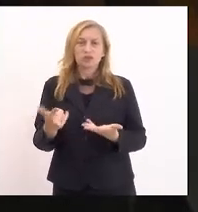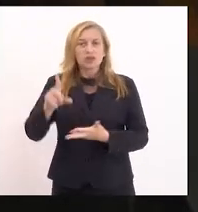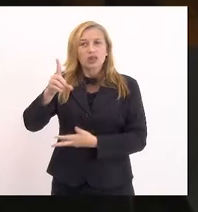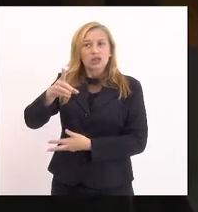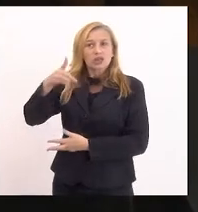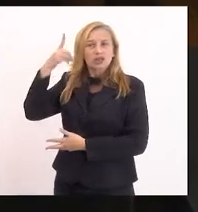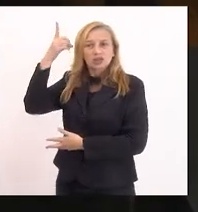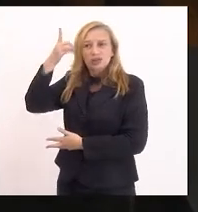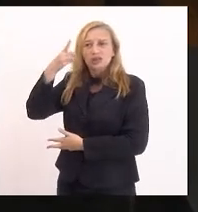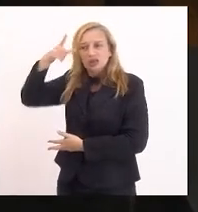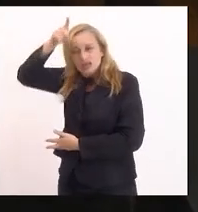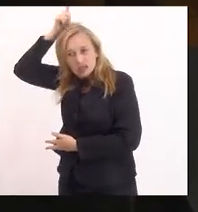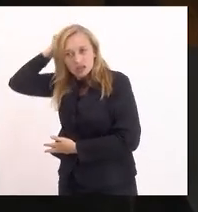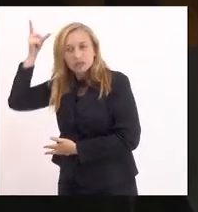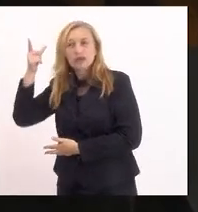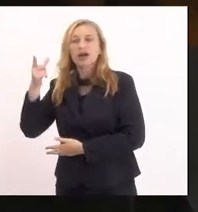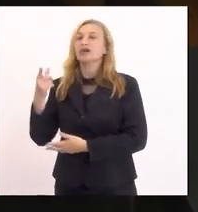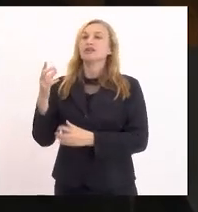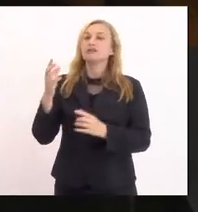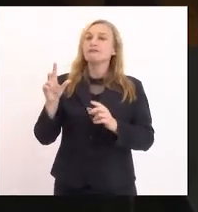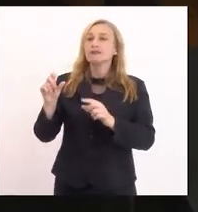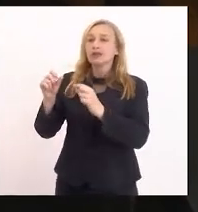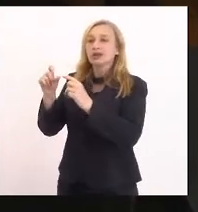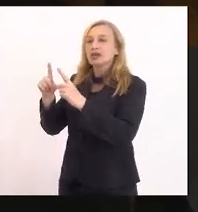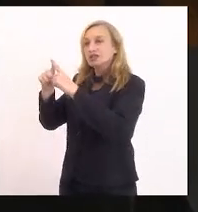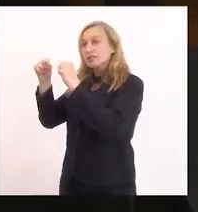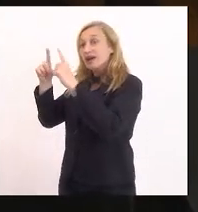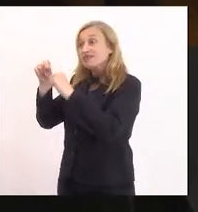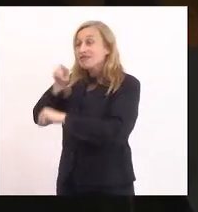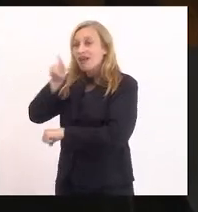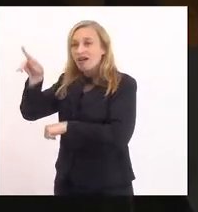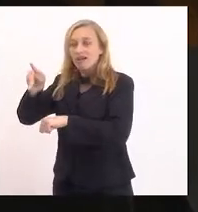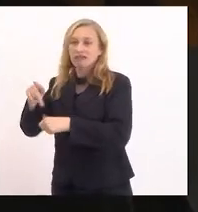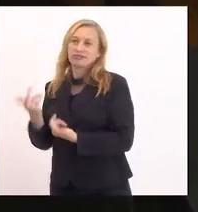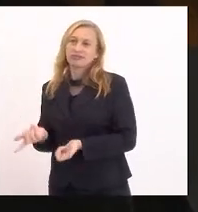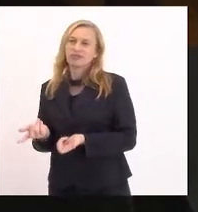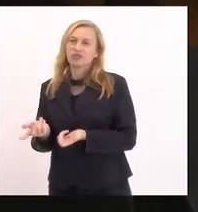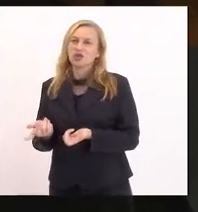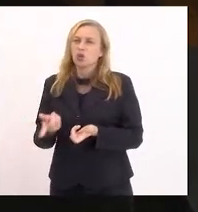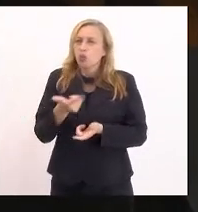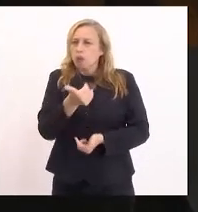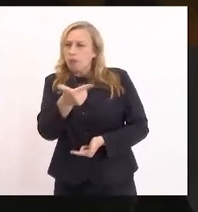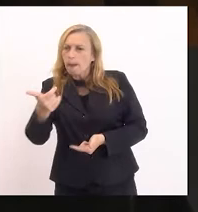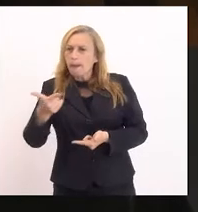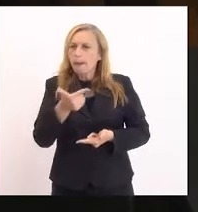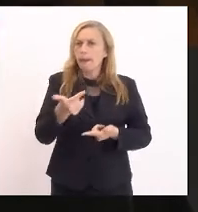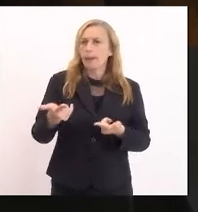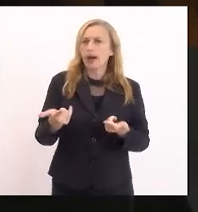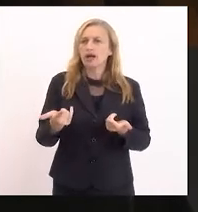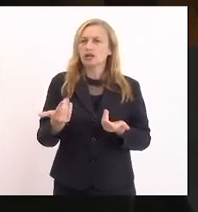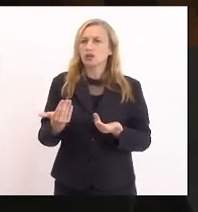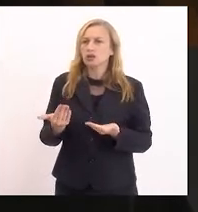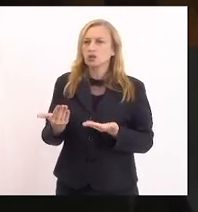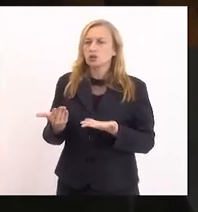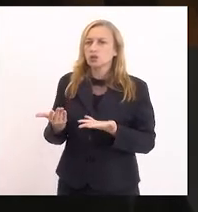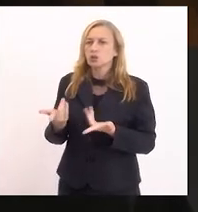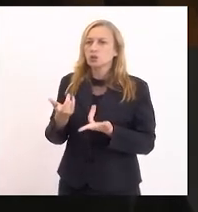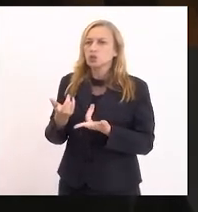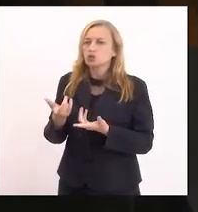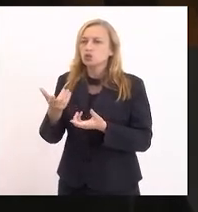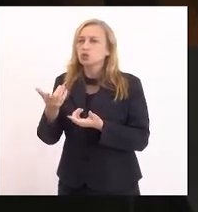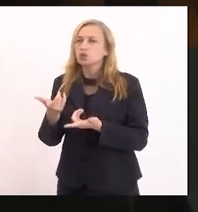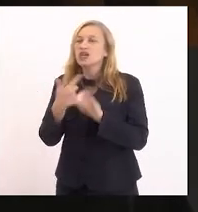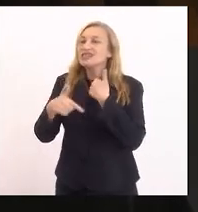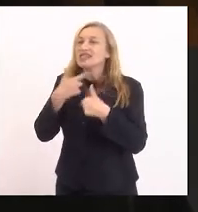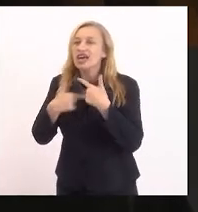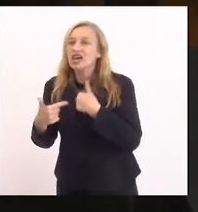de Brasília, esse ambiente, essa atmosfera, né, da arma, do apelo à arma, do apego à arma,